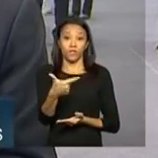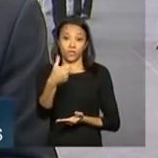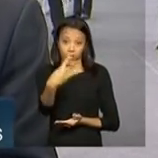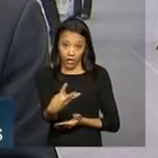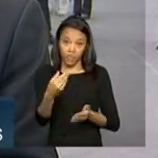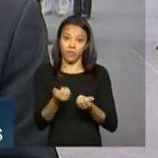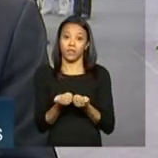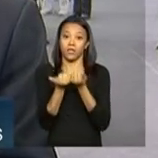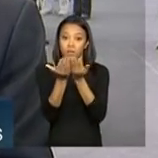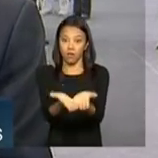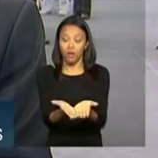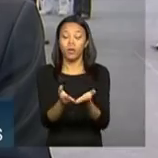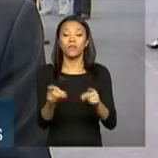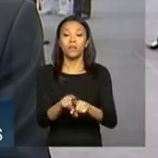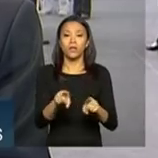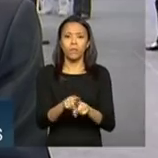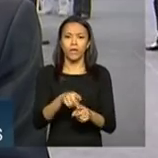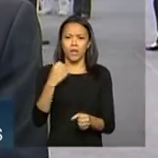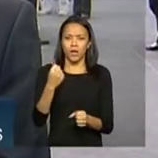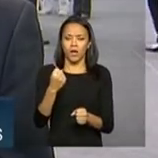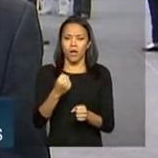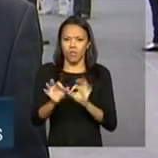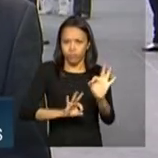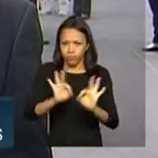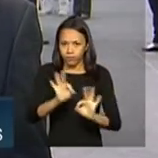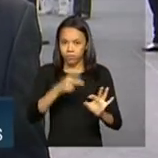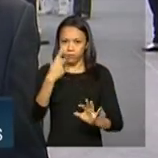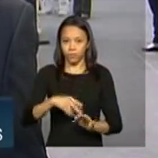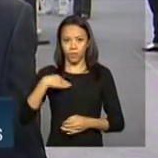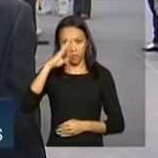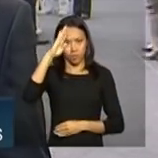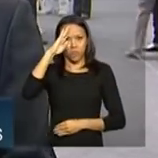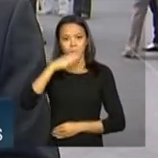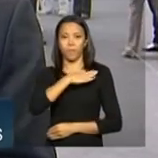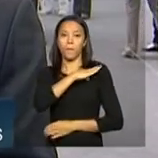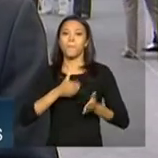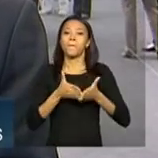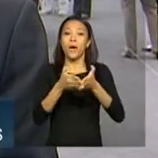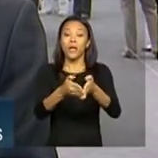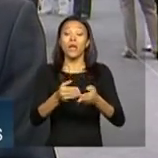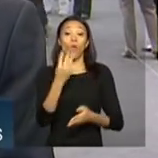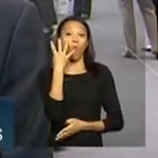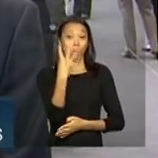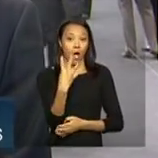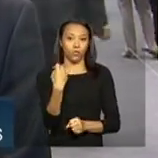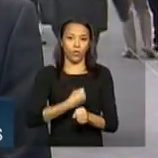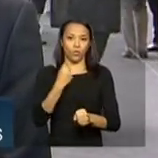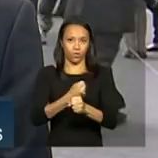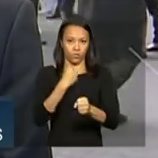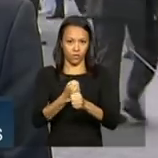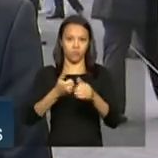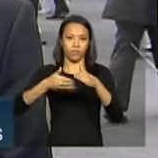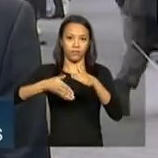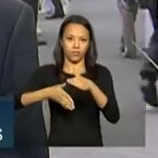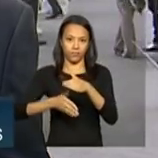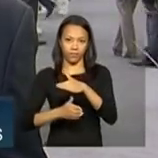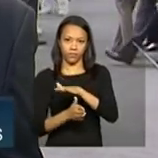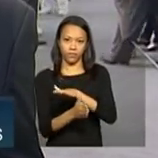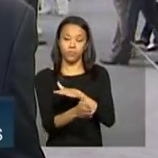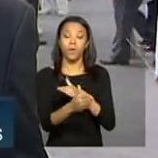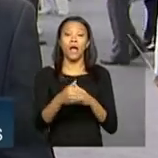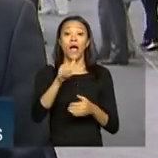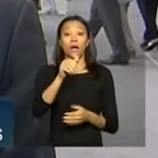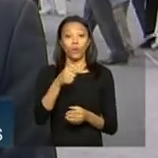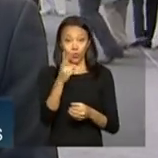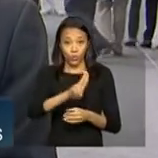o Programa de Desenvolvimento de Submarinos da Marinha prevê a construção de quatro submarinos convencionais movidos a